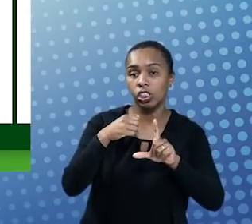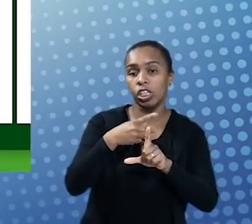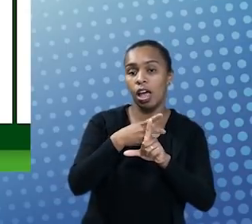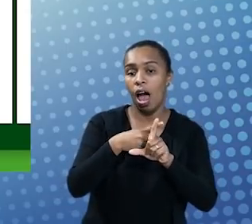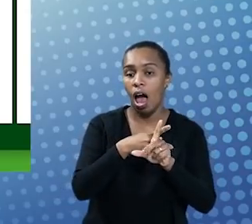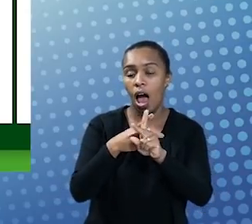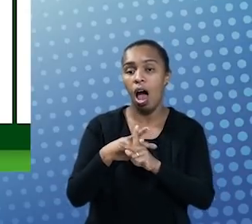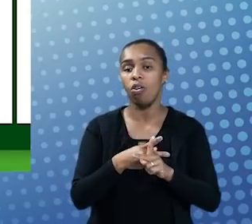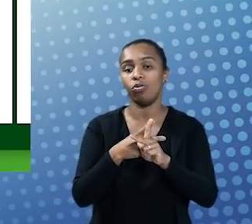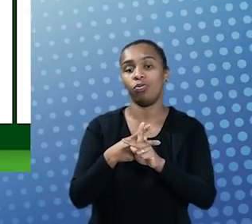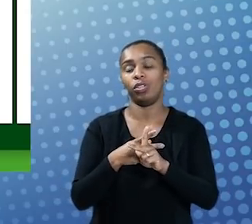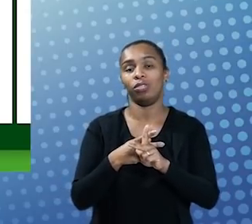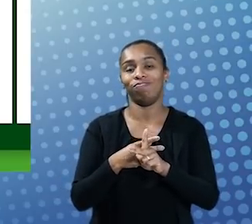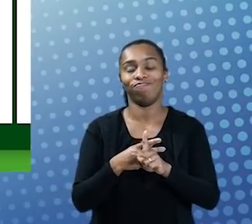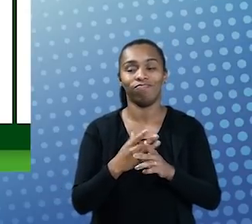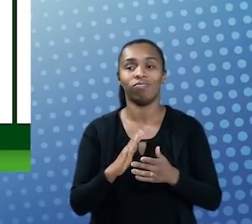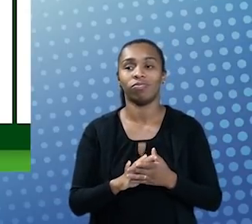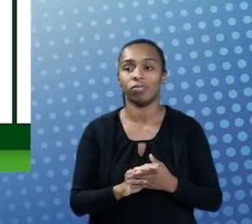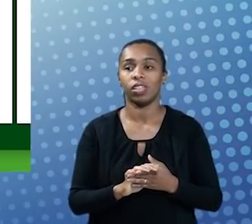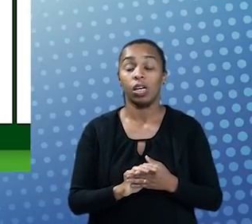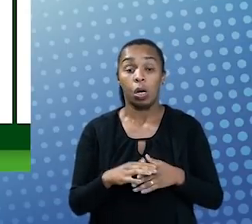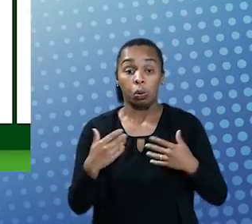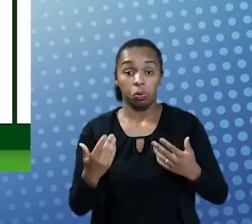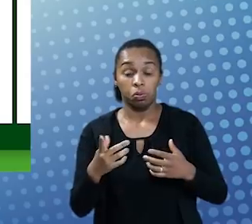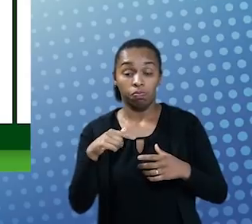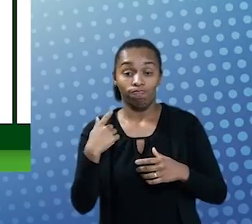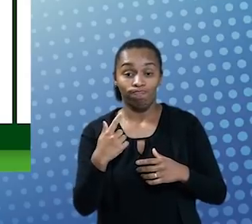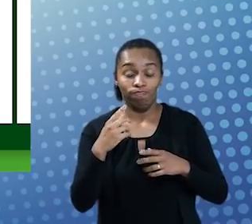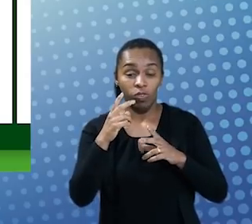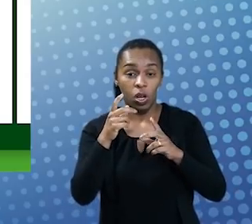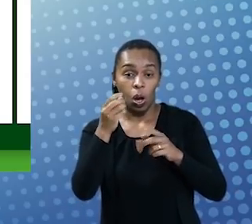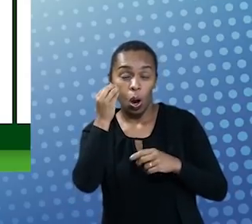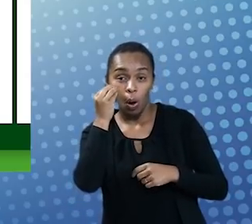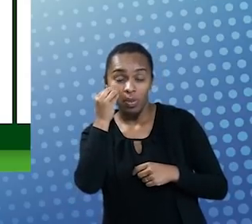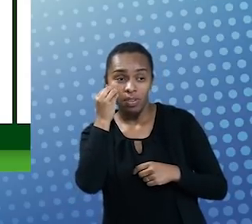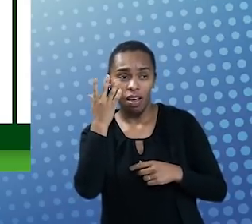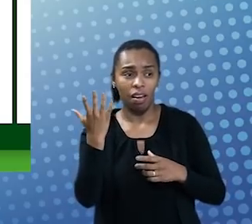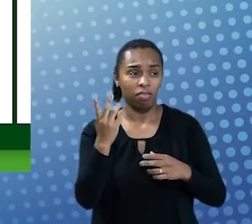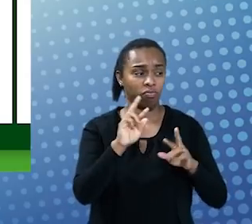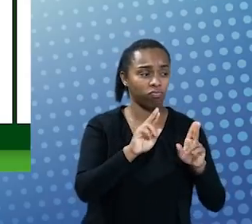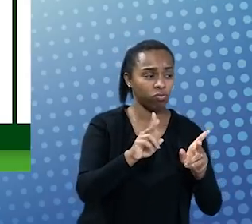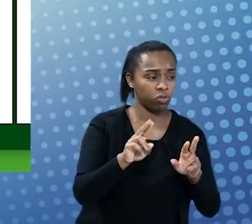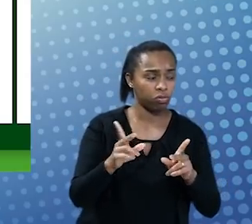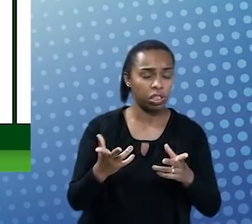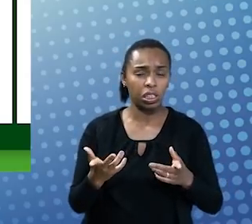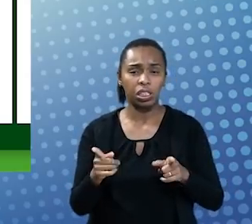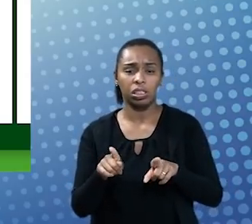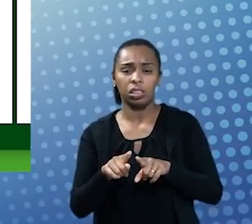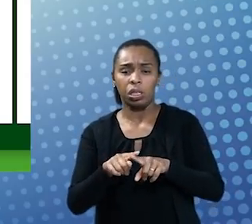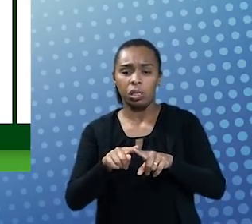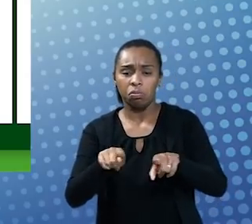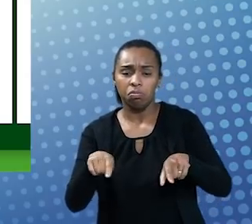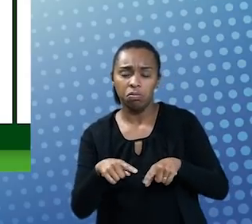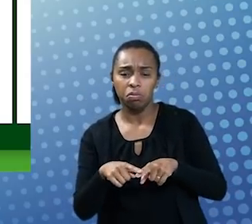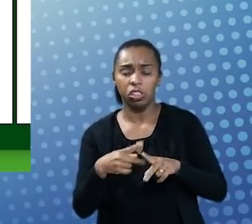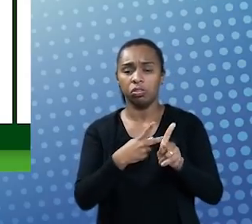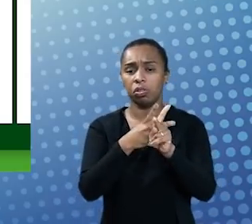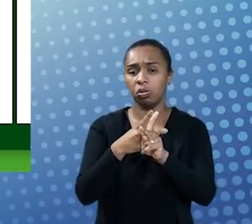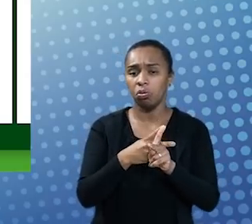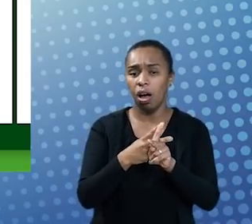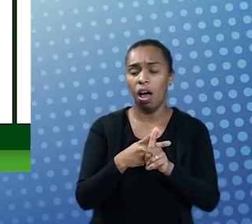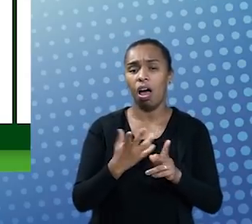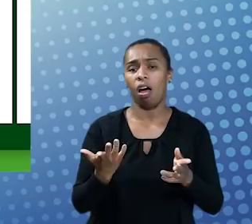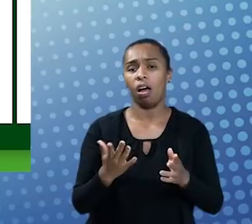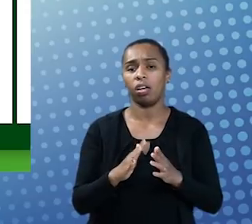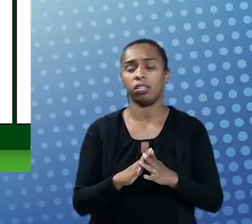expectativa ainda é muito maior, principalmente quando a gente observa essa possibilidade de convergência entre ambientes virtuais, sistemas de